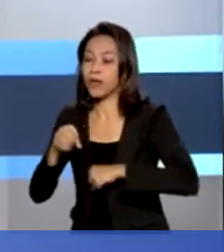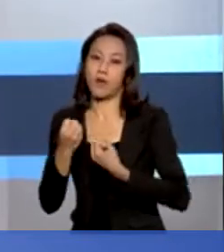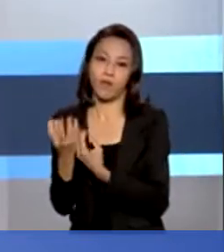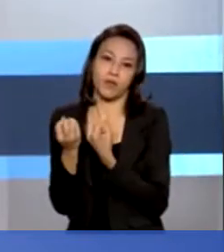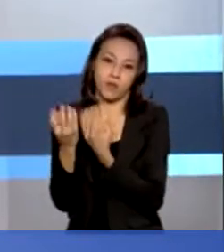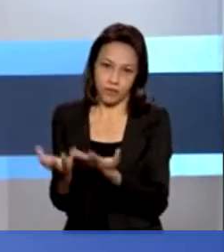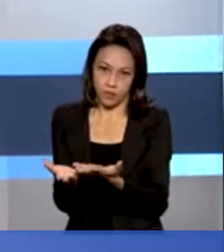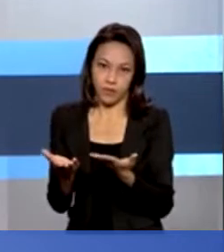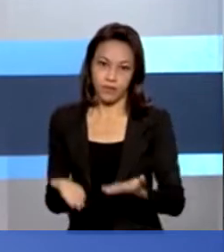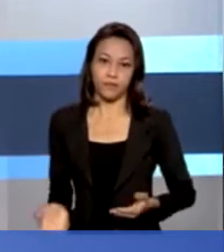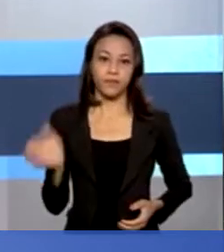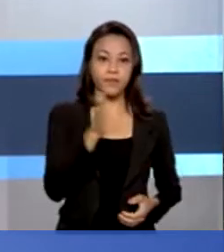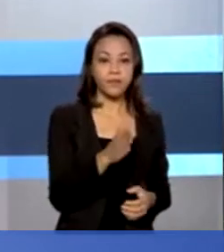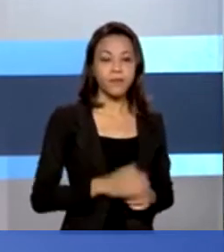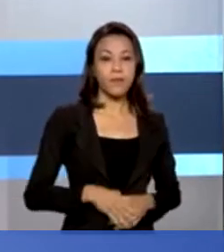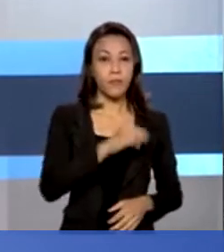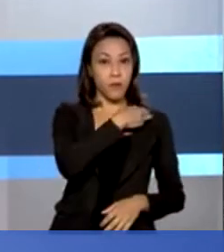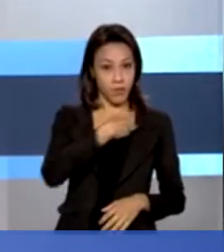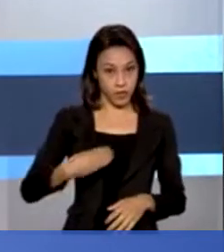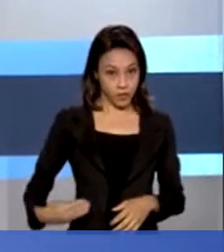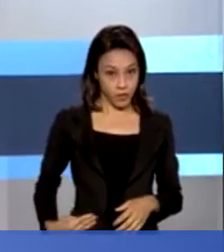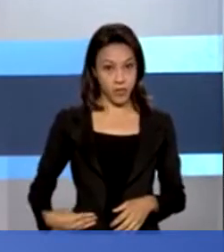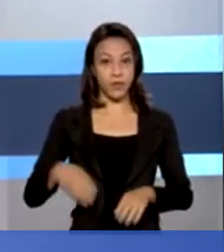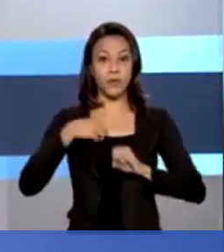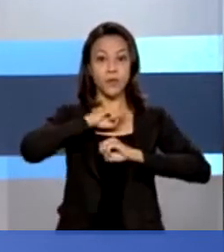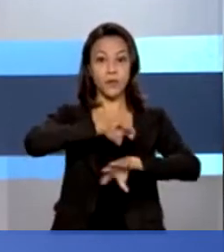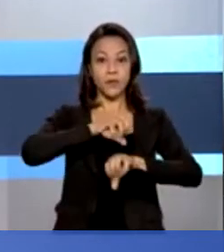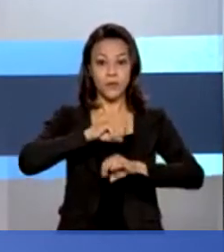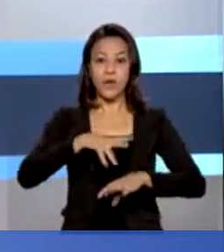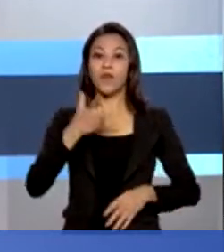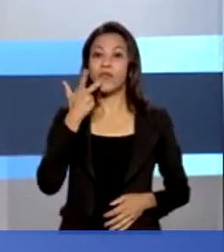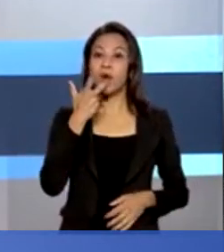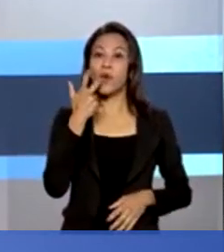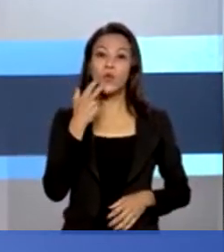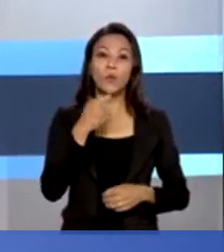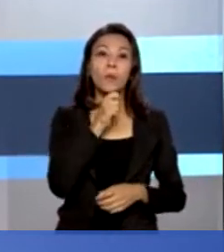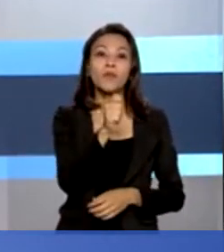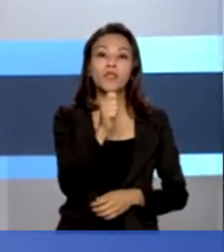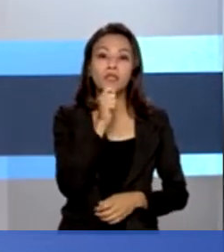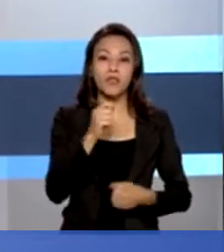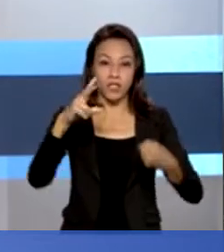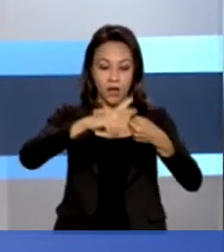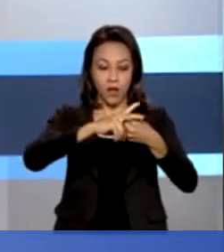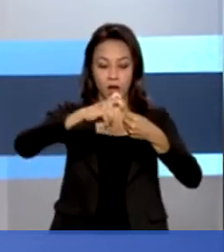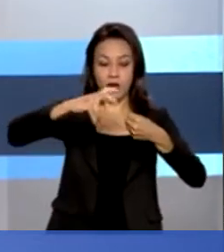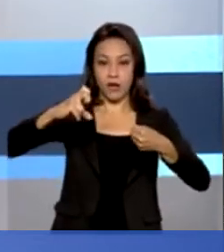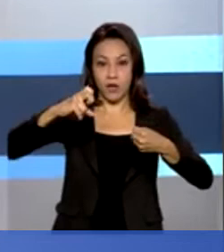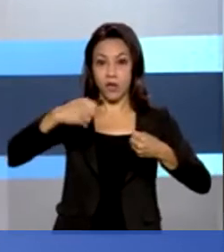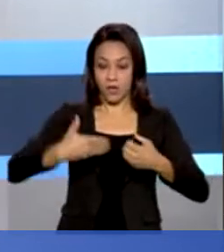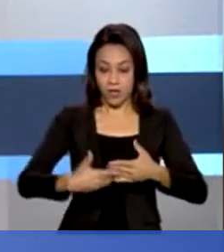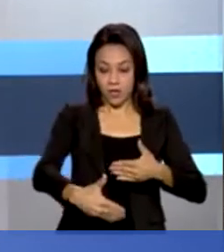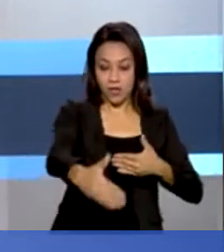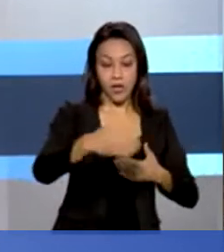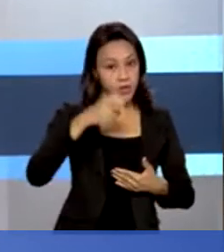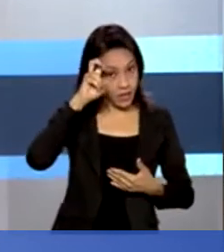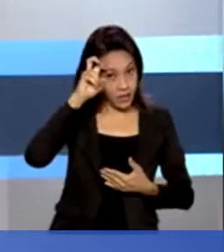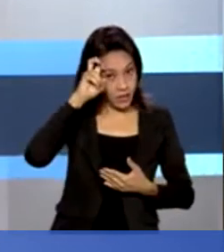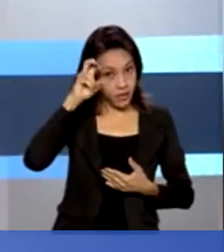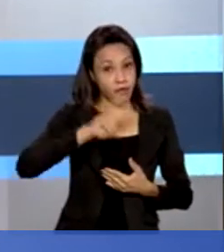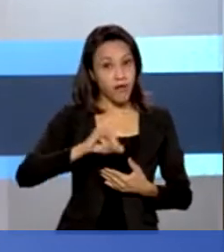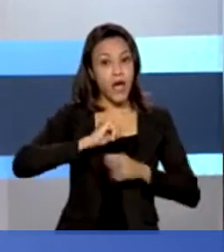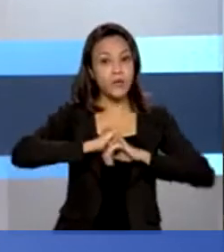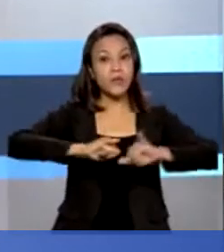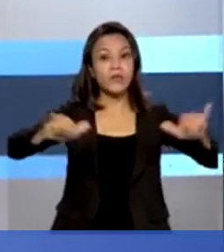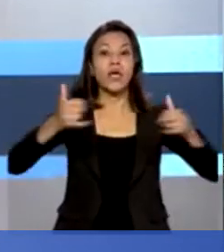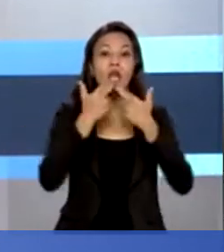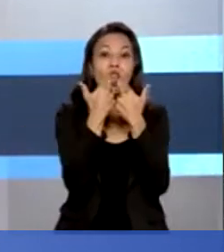O ministro da Educação confirmou no programa de Rádio a Voz do Brasil que o governo vai anunciar nesta quinta-feira novidades ligadas